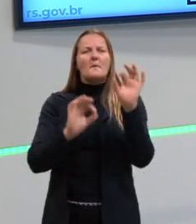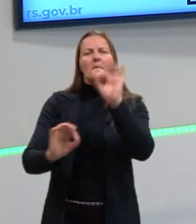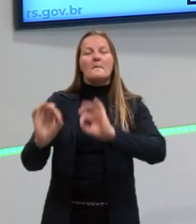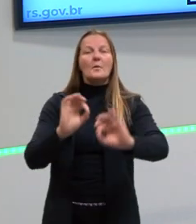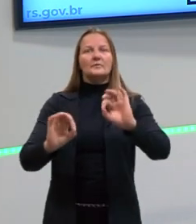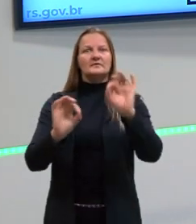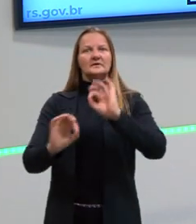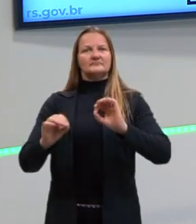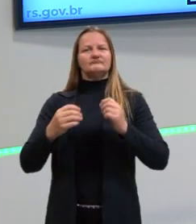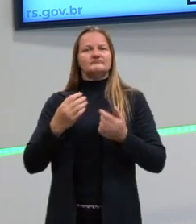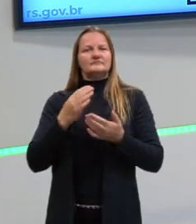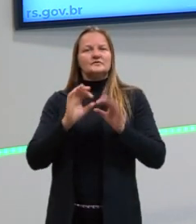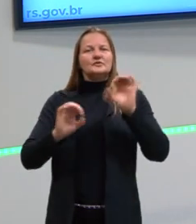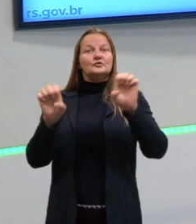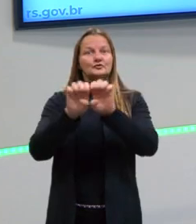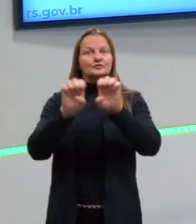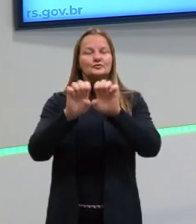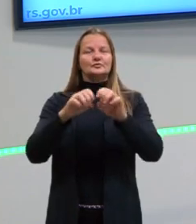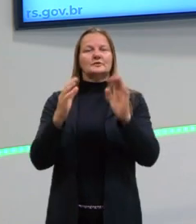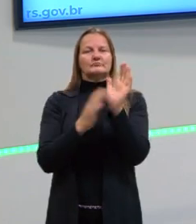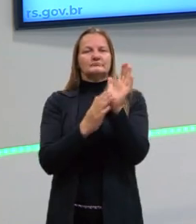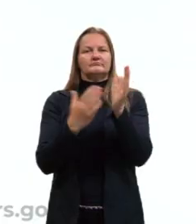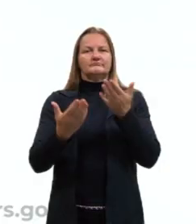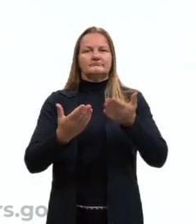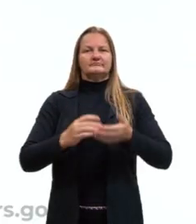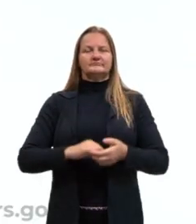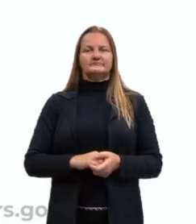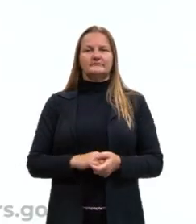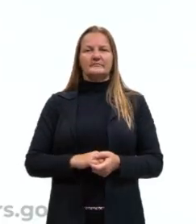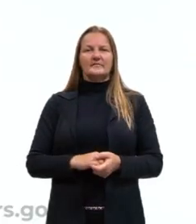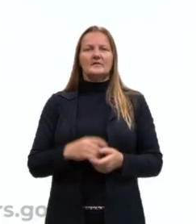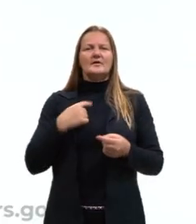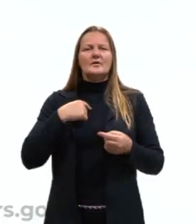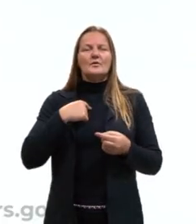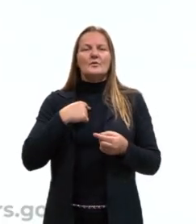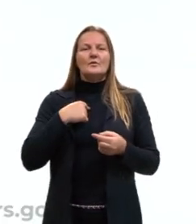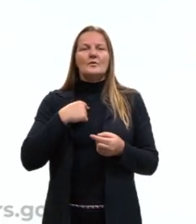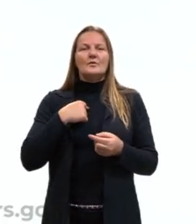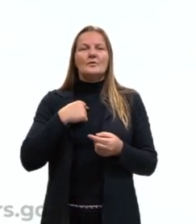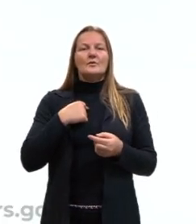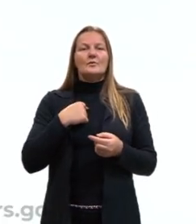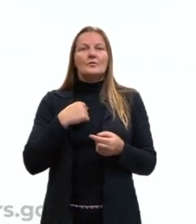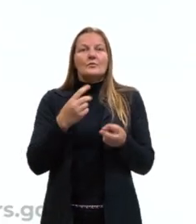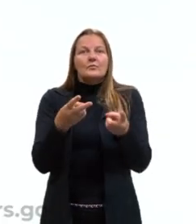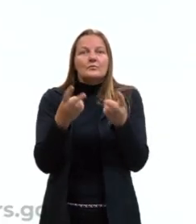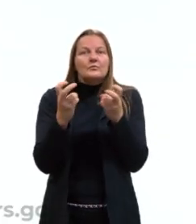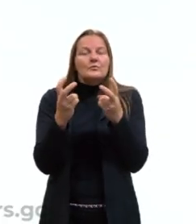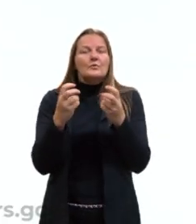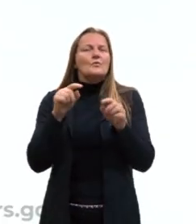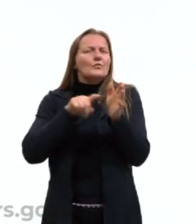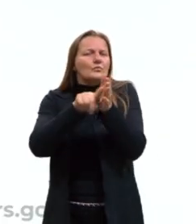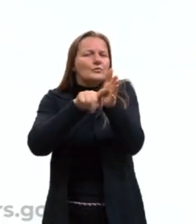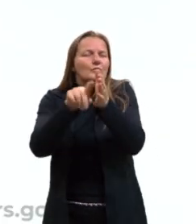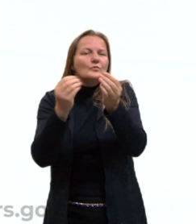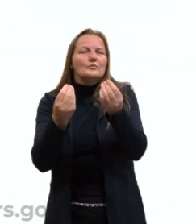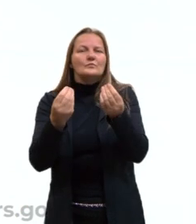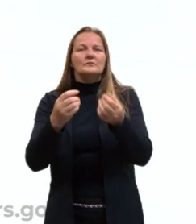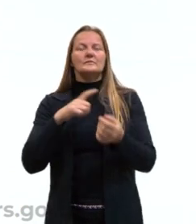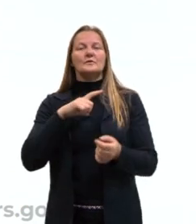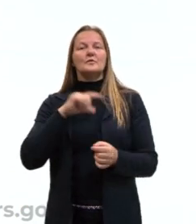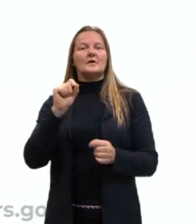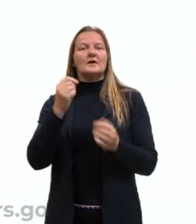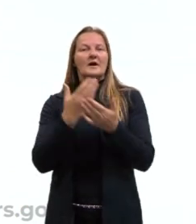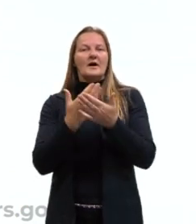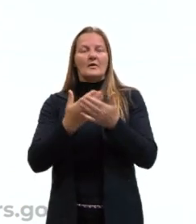que a gente está propondo. E eu retomo para vocês o questionamento que a gente teve lá na